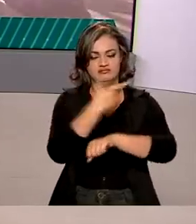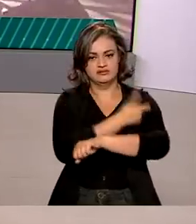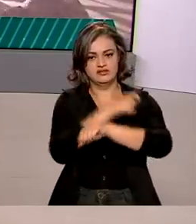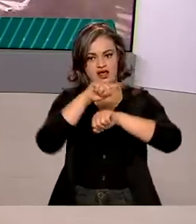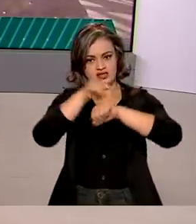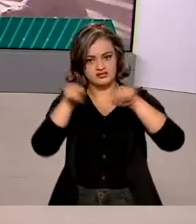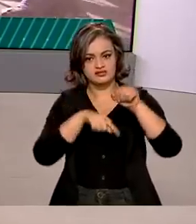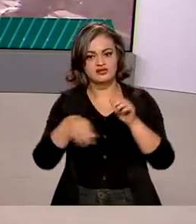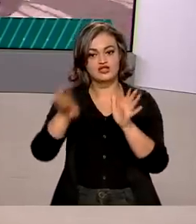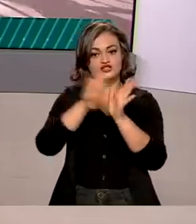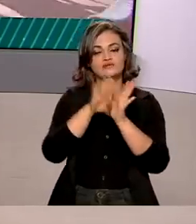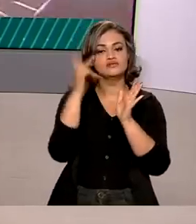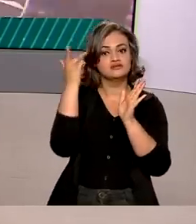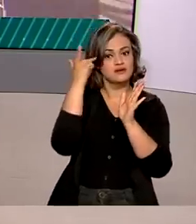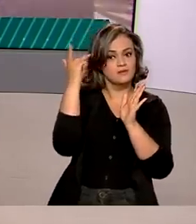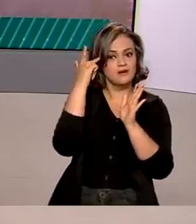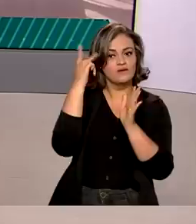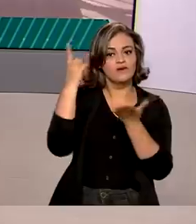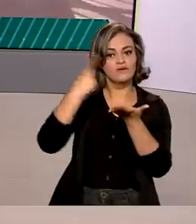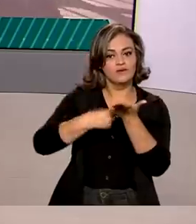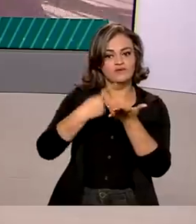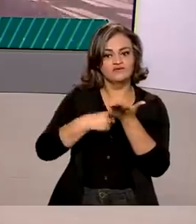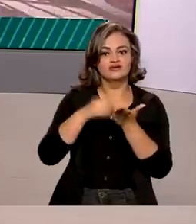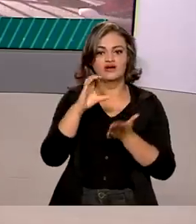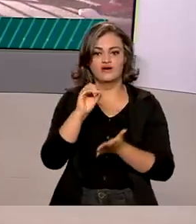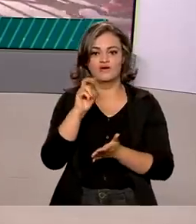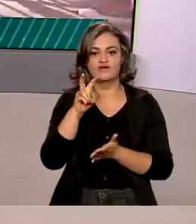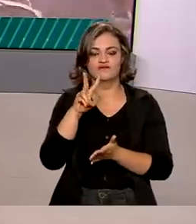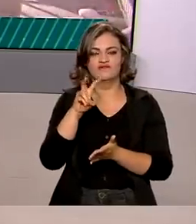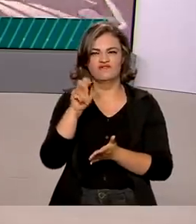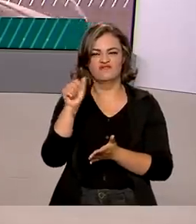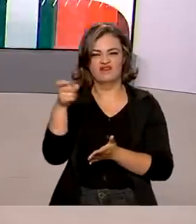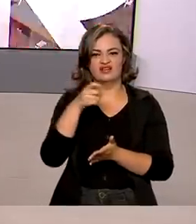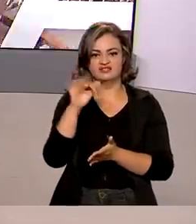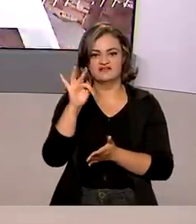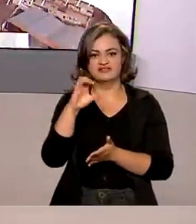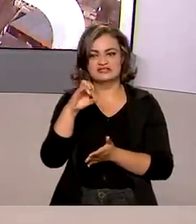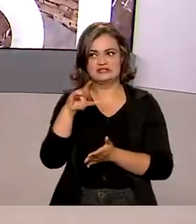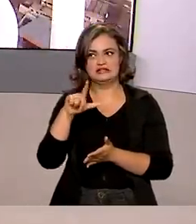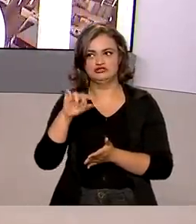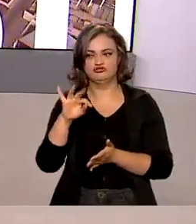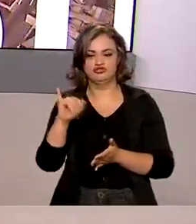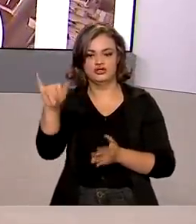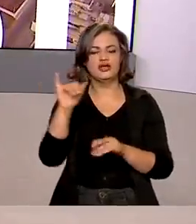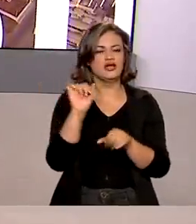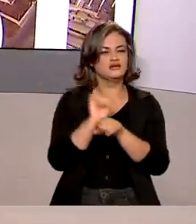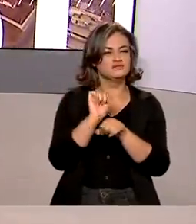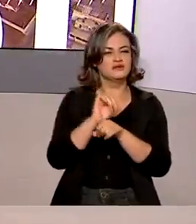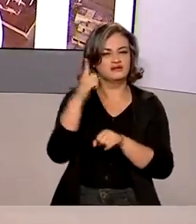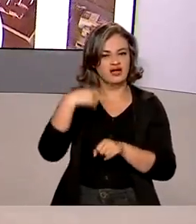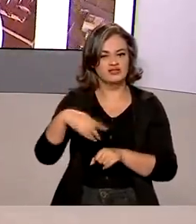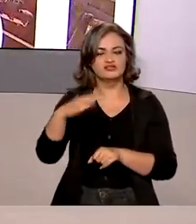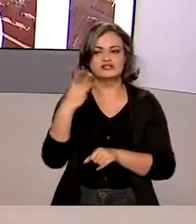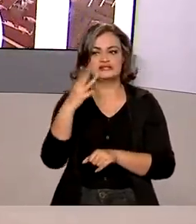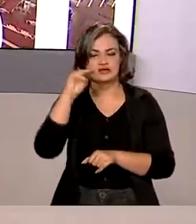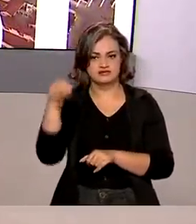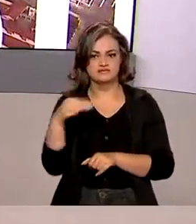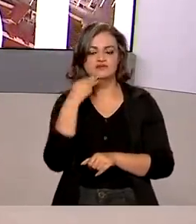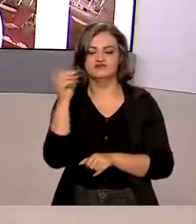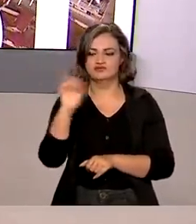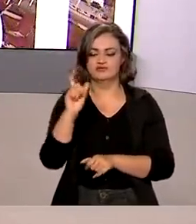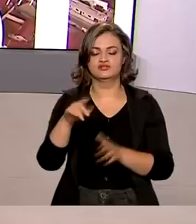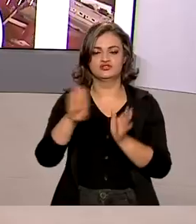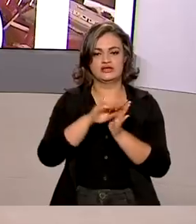chegou em São Paulo via consórcio COVAX Facility. A previsão é que mais 3 milhões de doses cheguem ao país nas